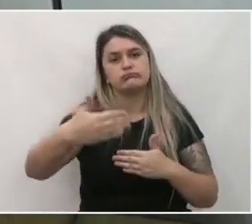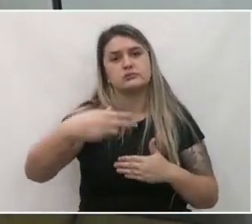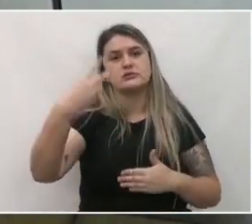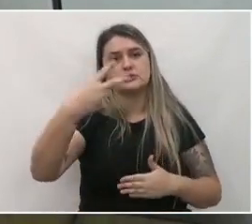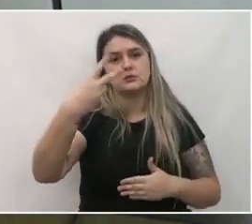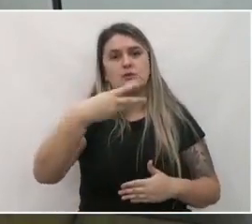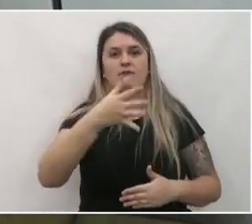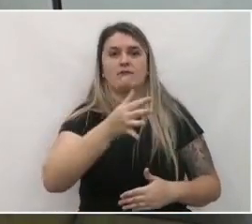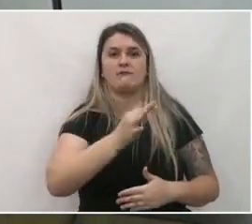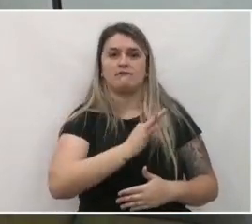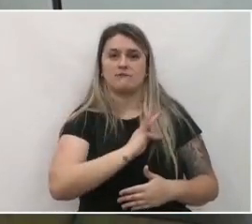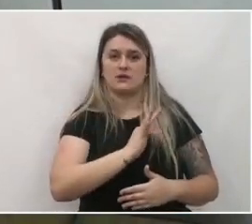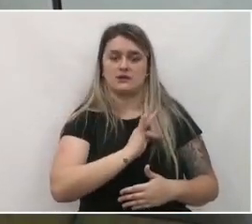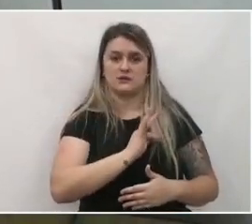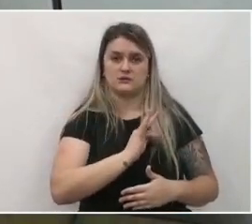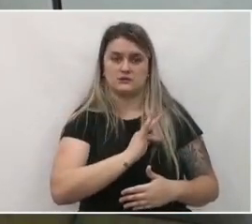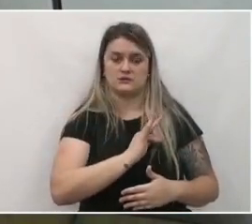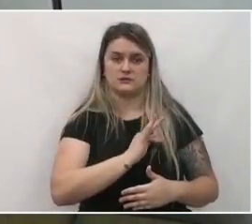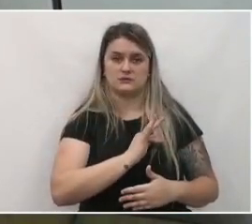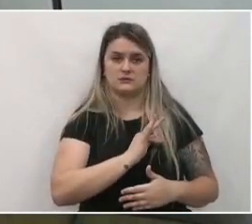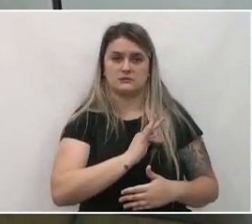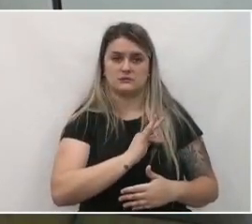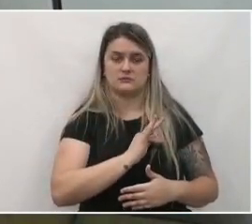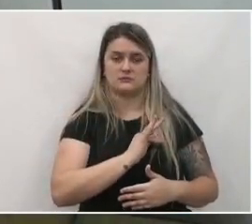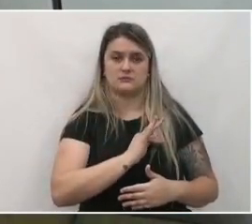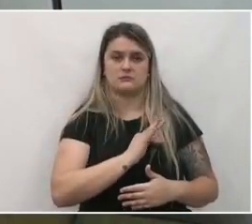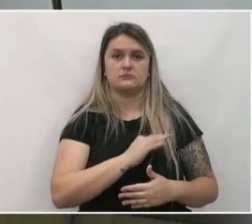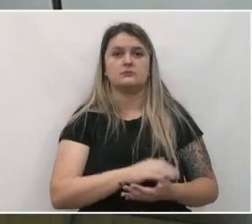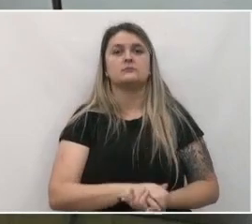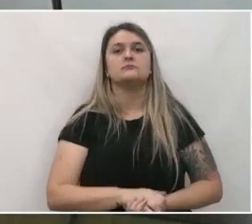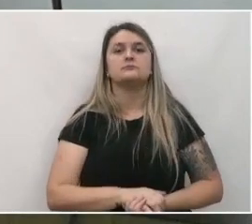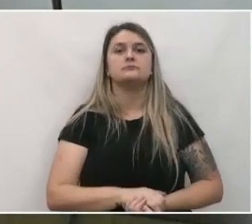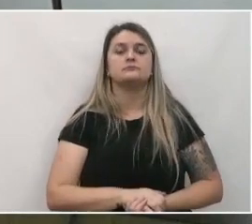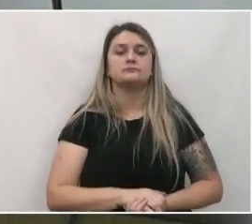segunda fase principalmente na parte 2 e 3